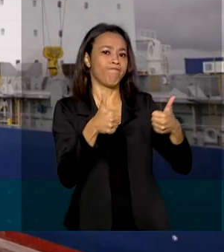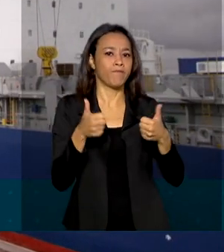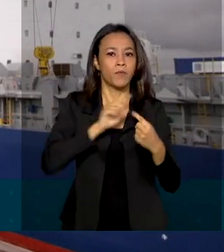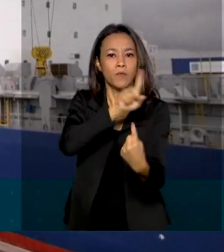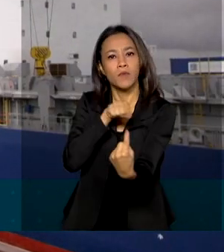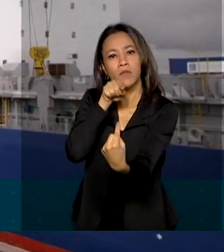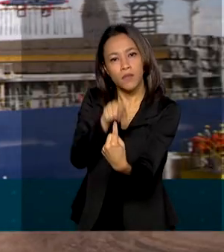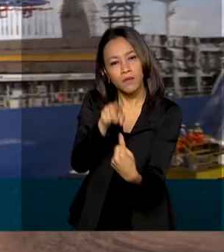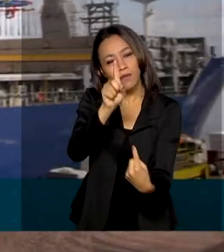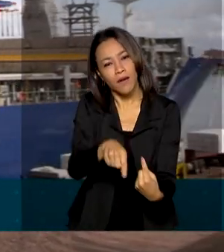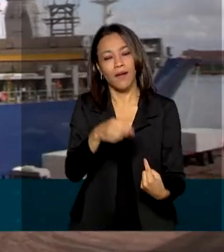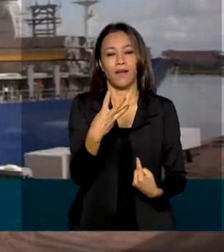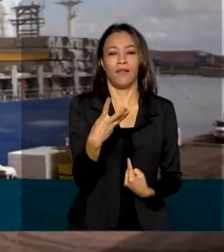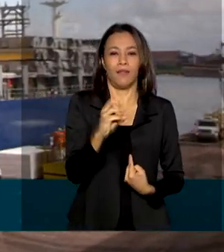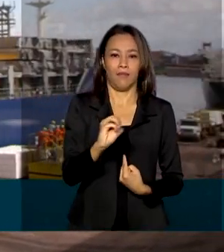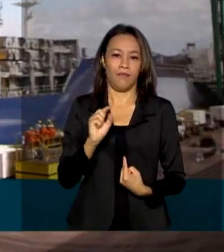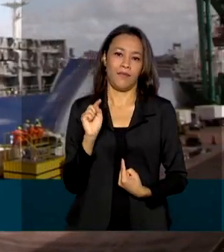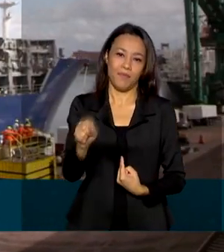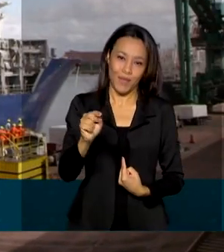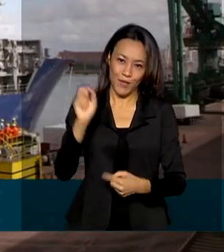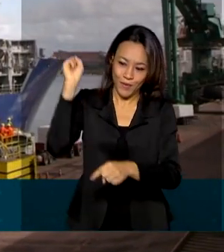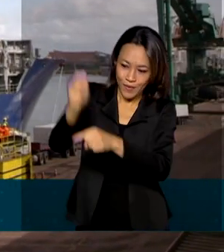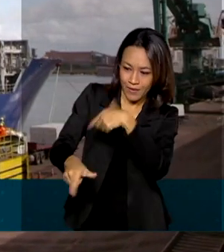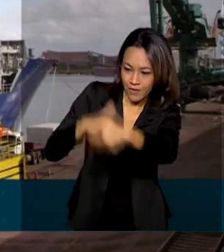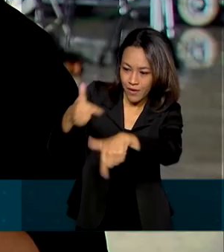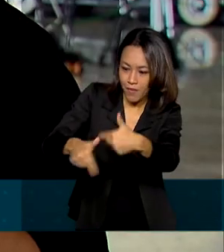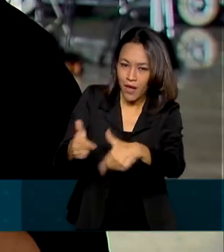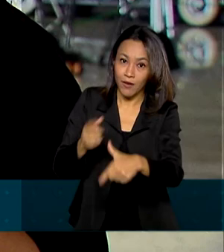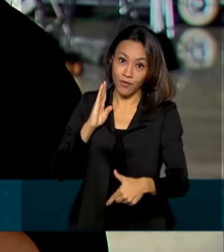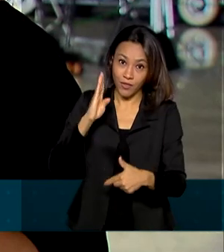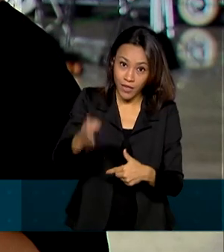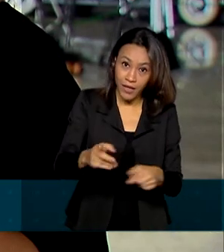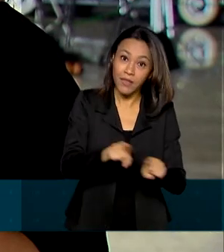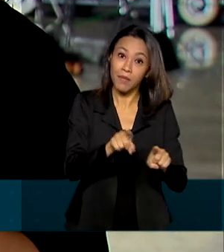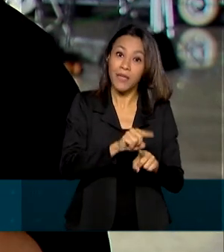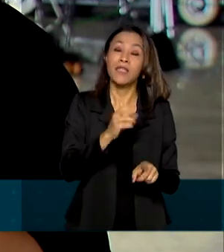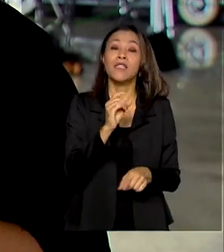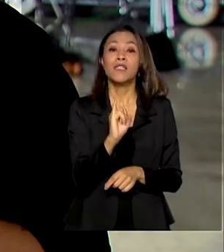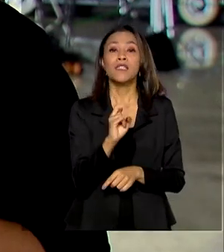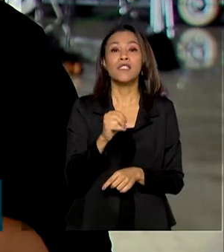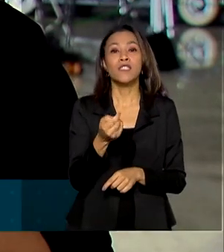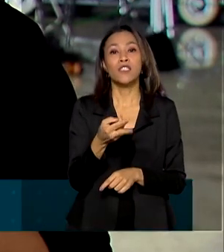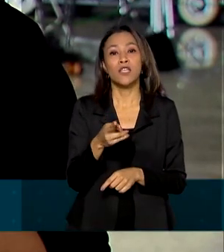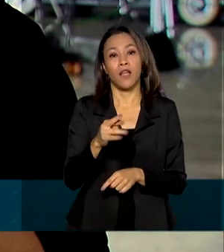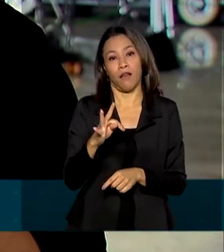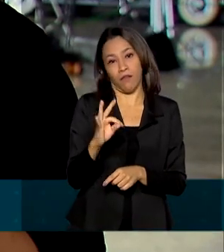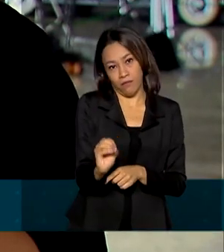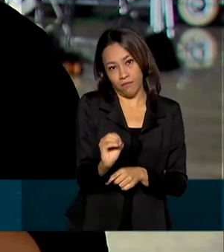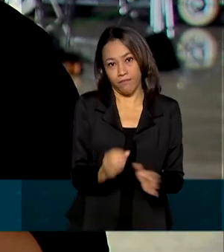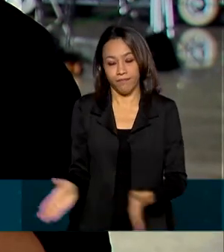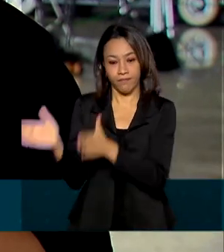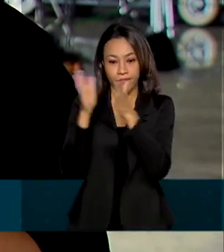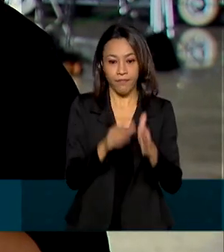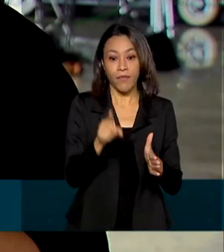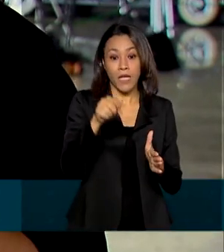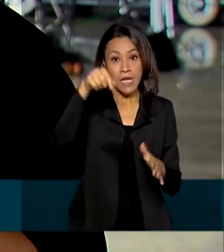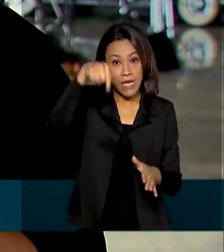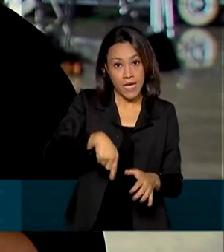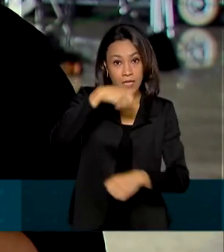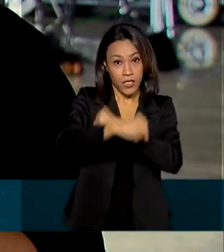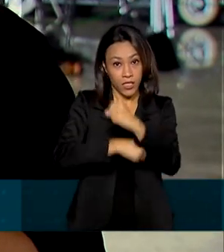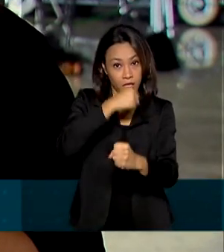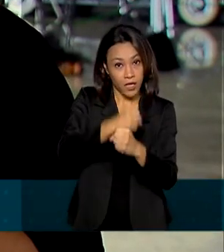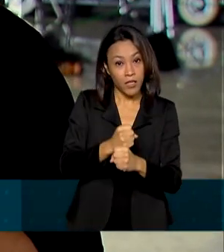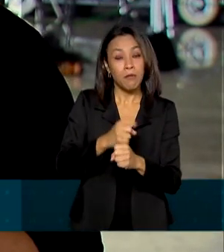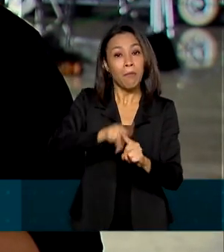gerar mais de 30 mil empregos diretos e indiretos. Neste ano, a meta é conceder à iniciativa privada a exploração de